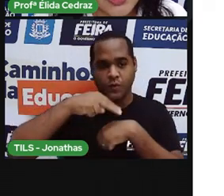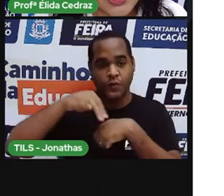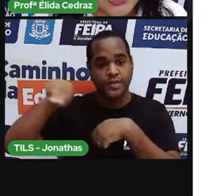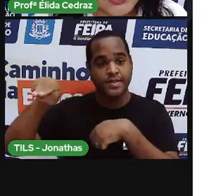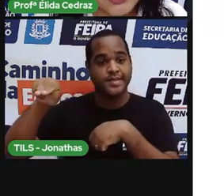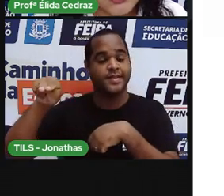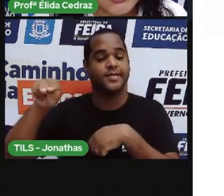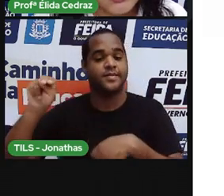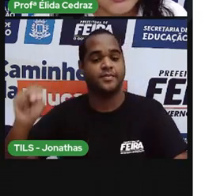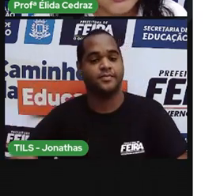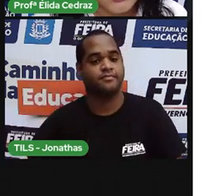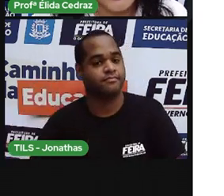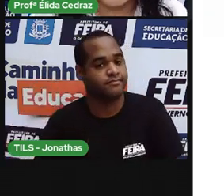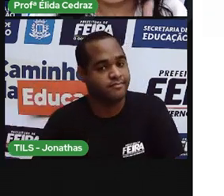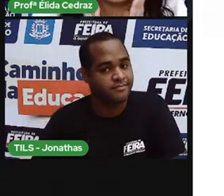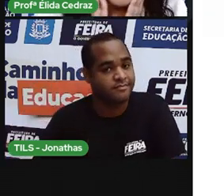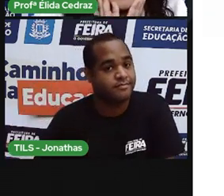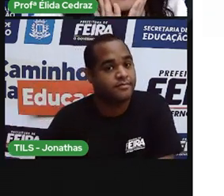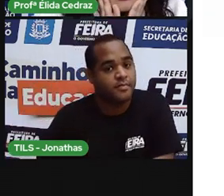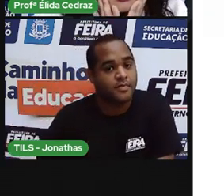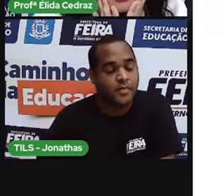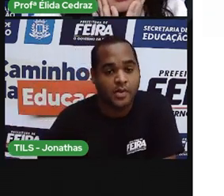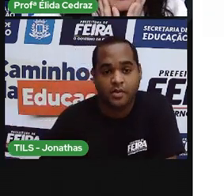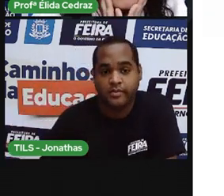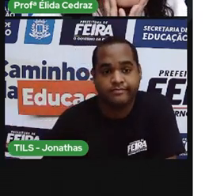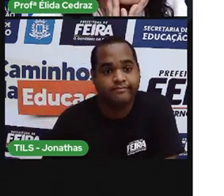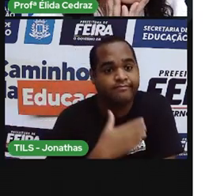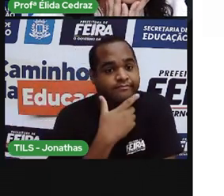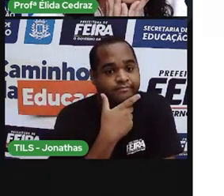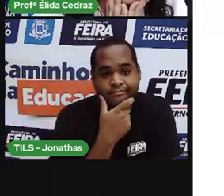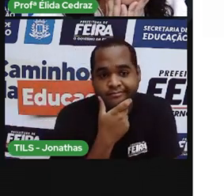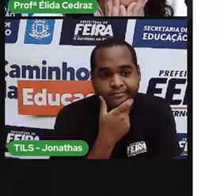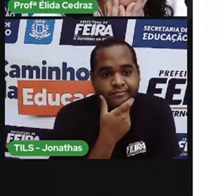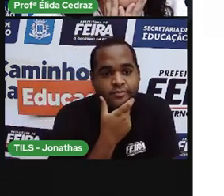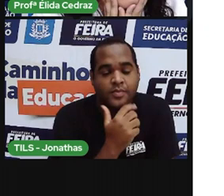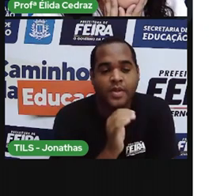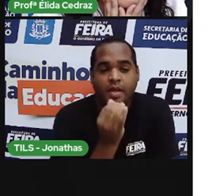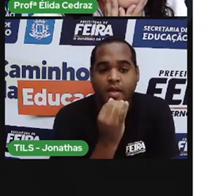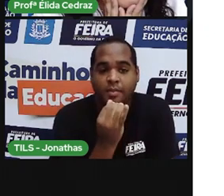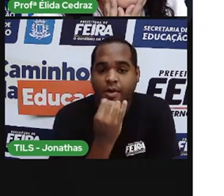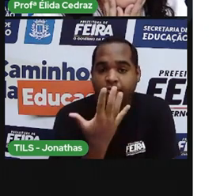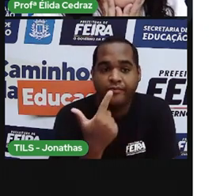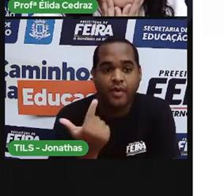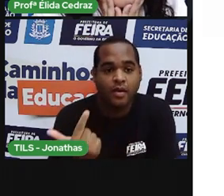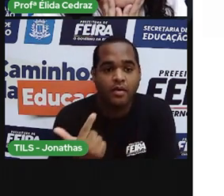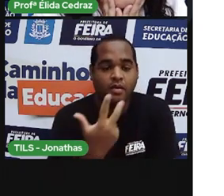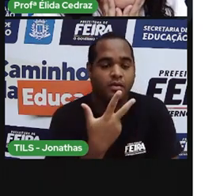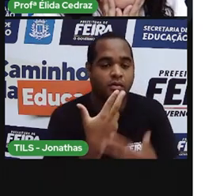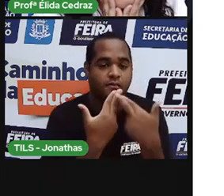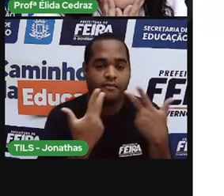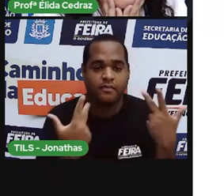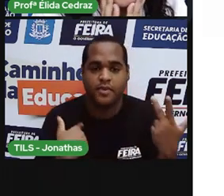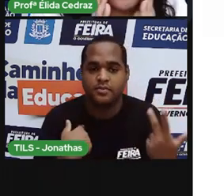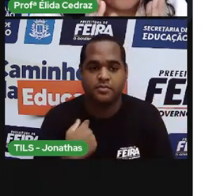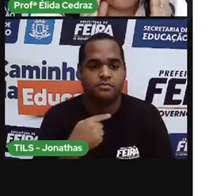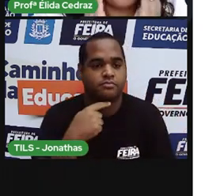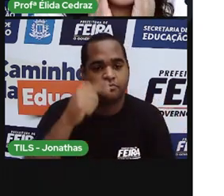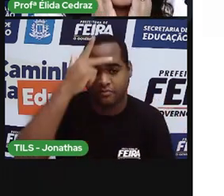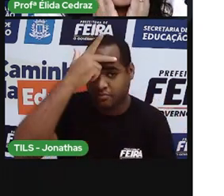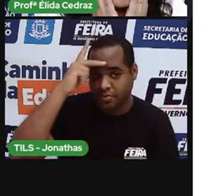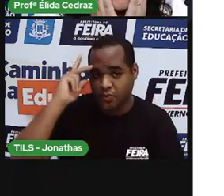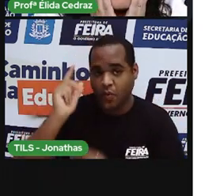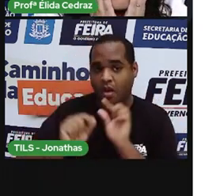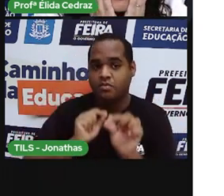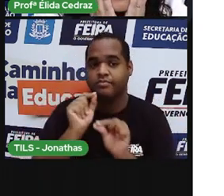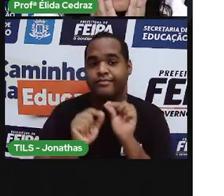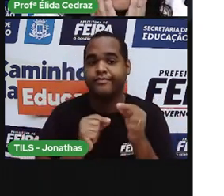nutricionistas. Gente, se não houvesse essas pessoas, o